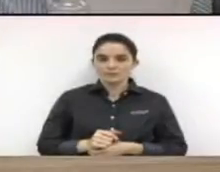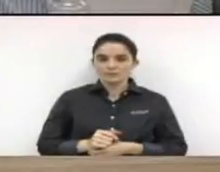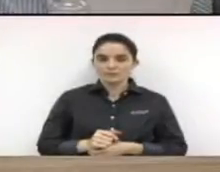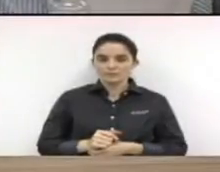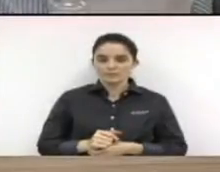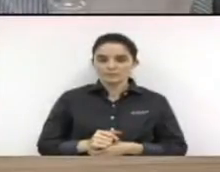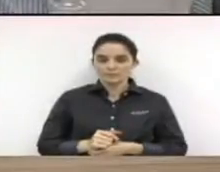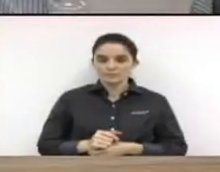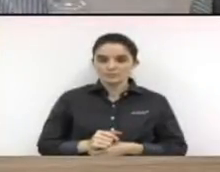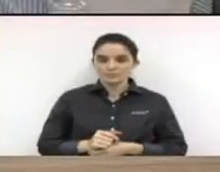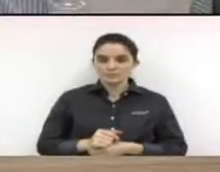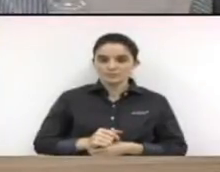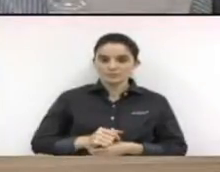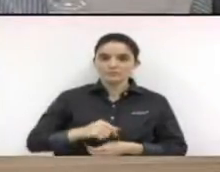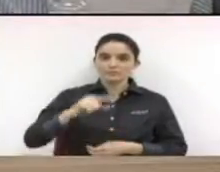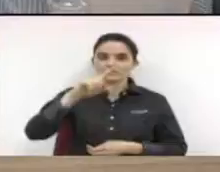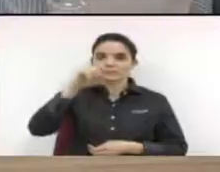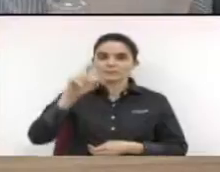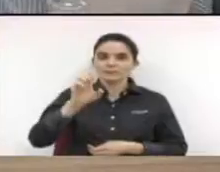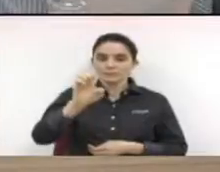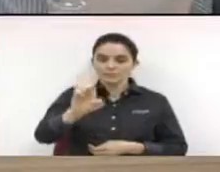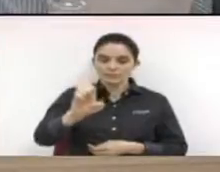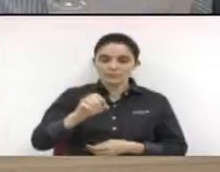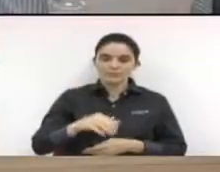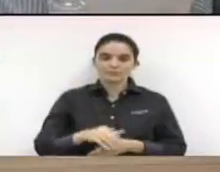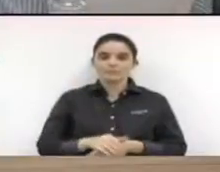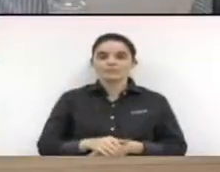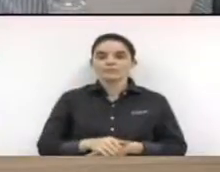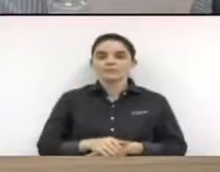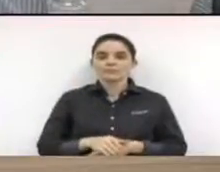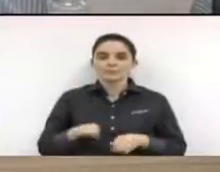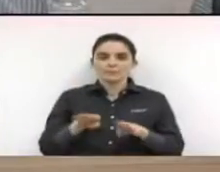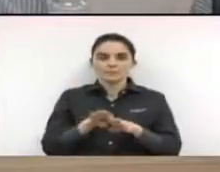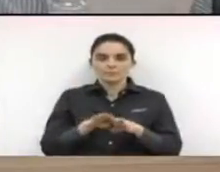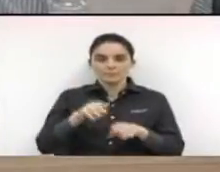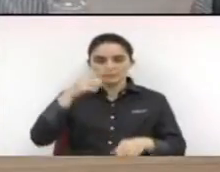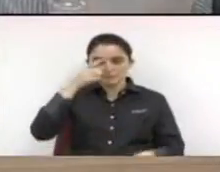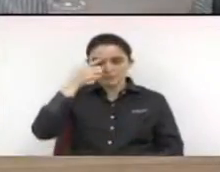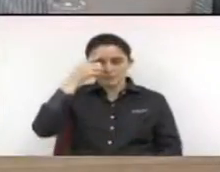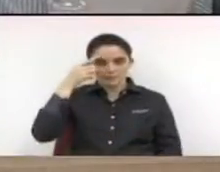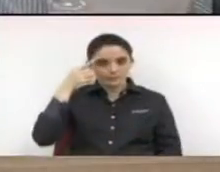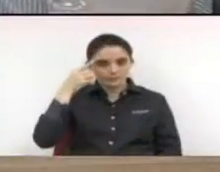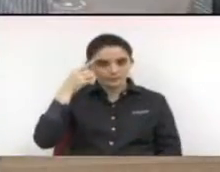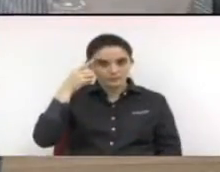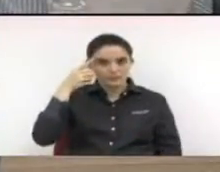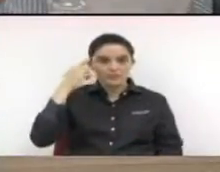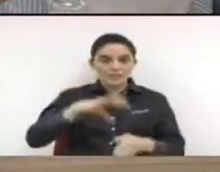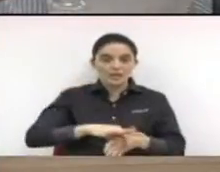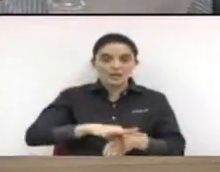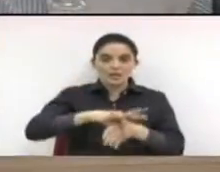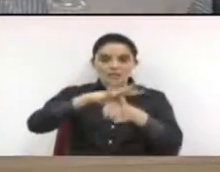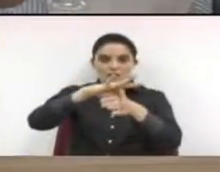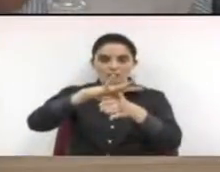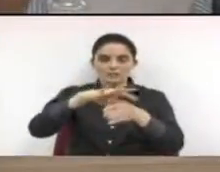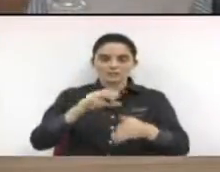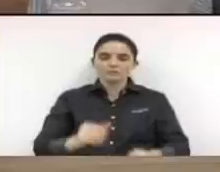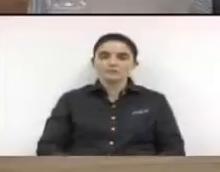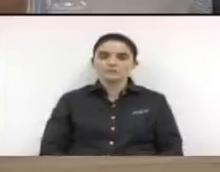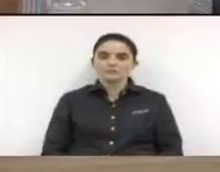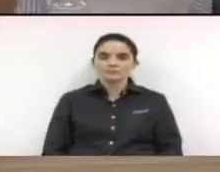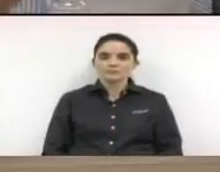PSD, PSDB, DEM Solidariedade. Wilson Nunes Serqueira, líder do bloco PT, PMDB.